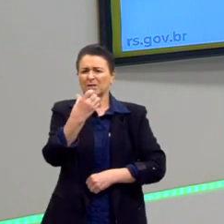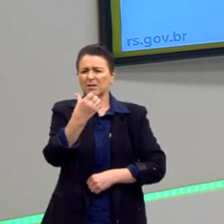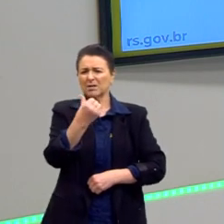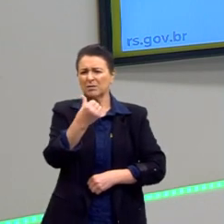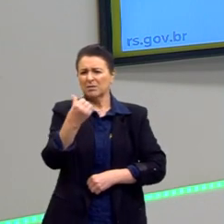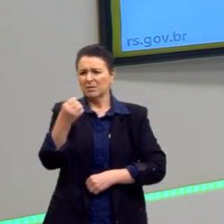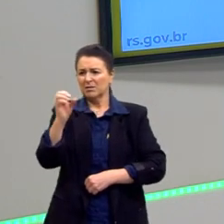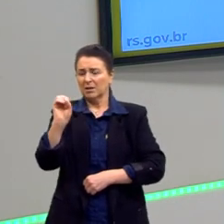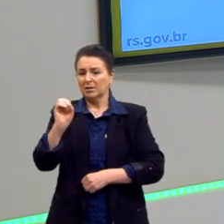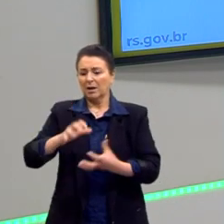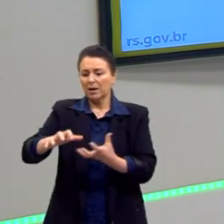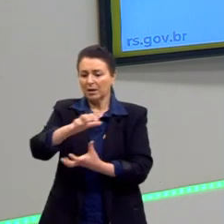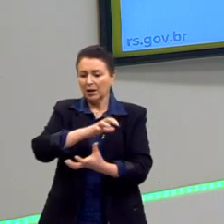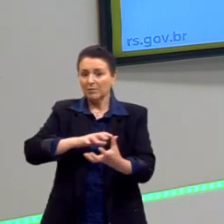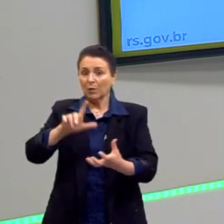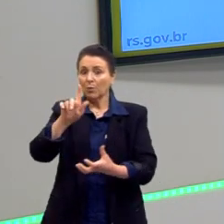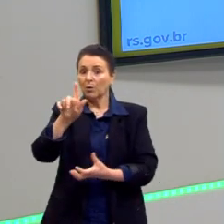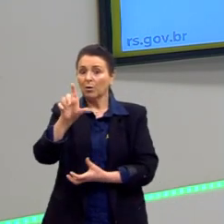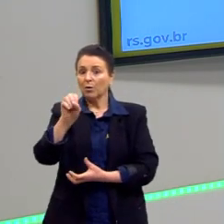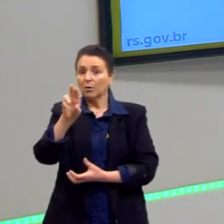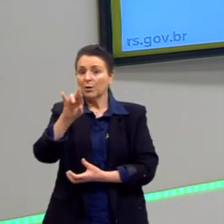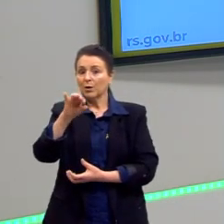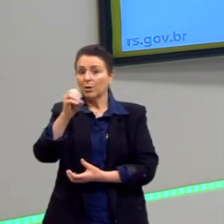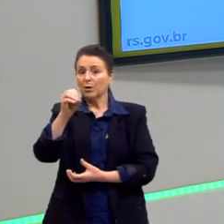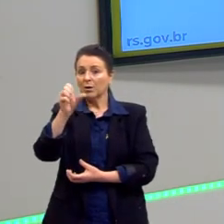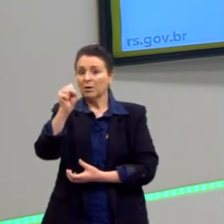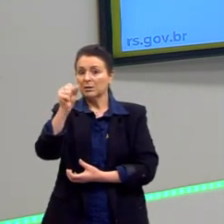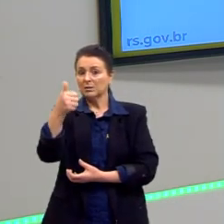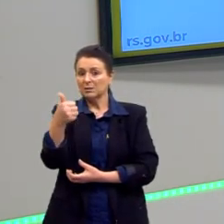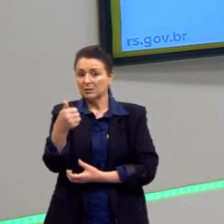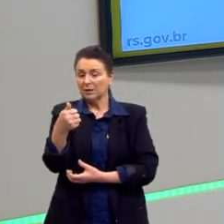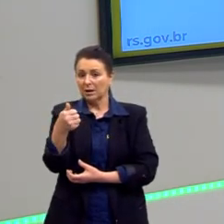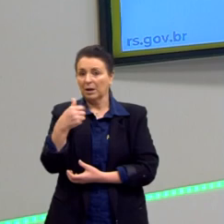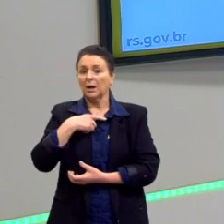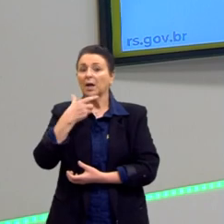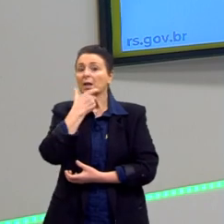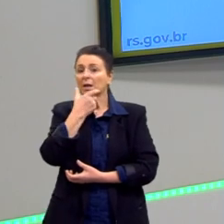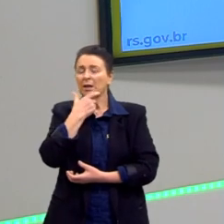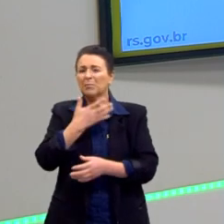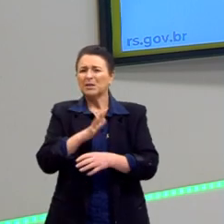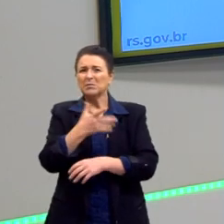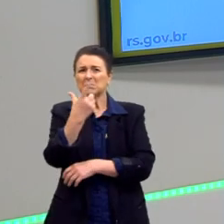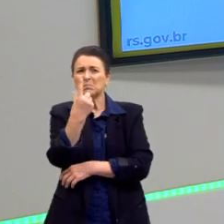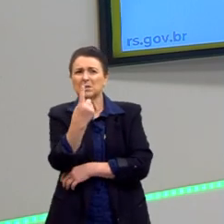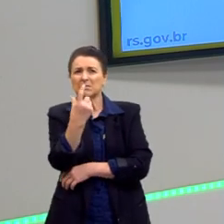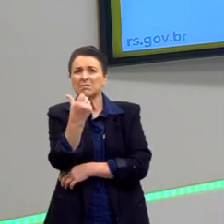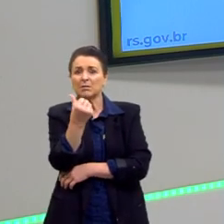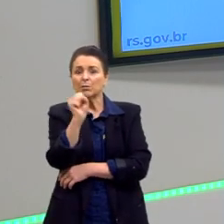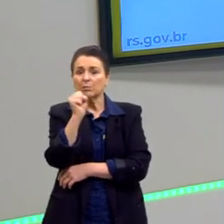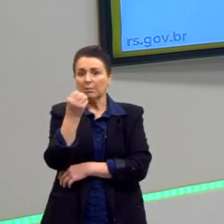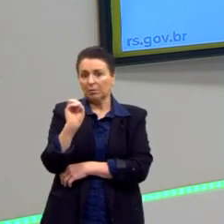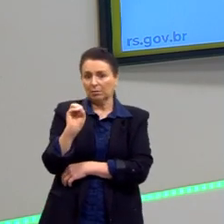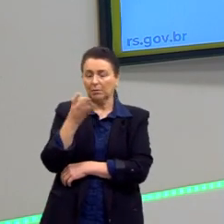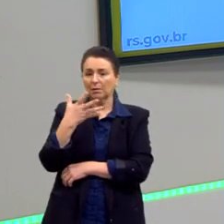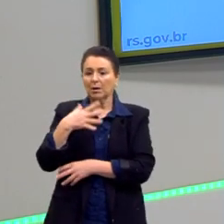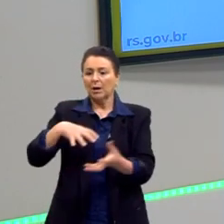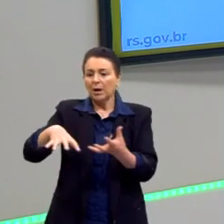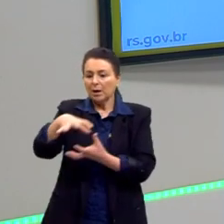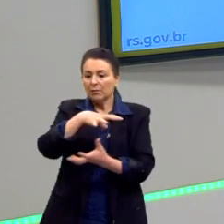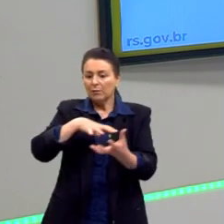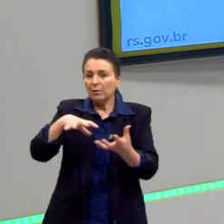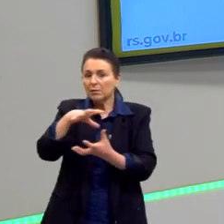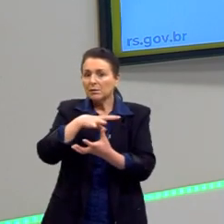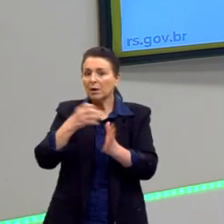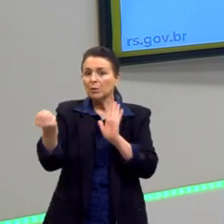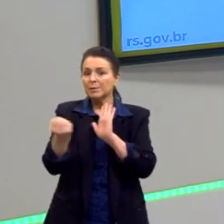e a Revolução Gloriosa, na Inglaterra, ocorre mais ou menos em 1680, que a Revolução Gloriosa vai